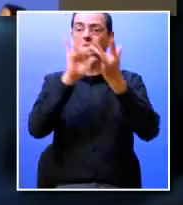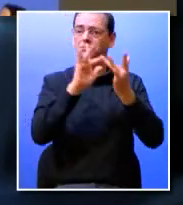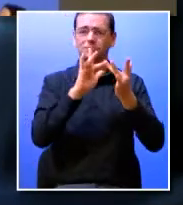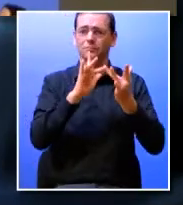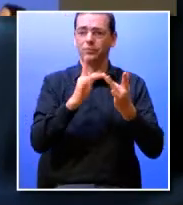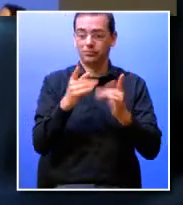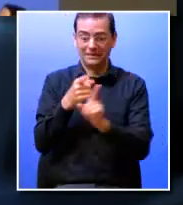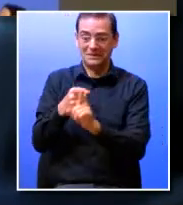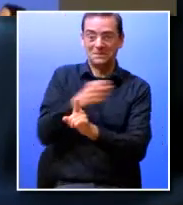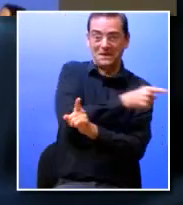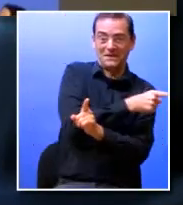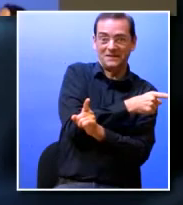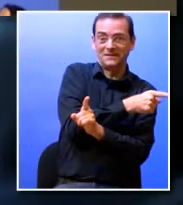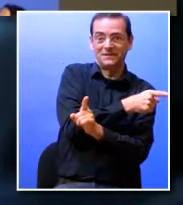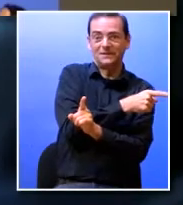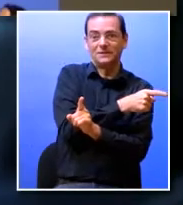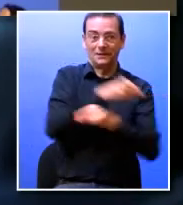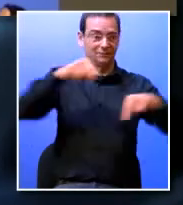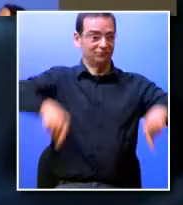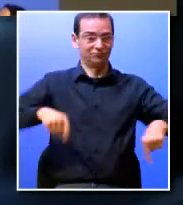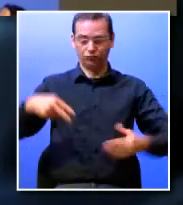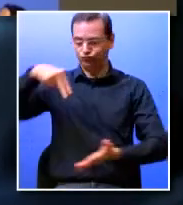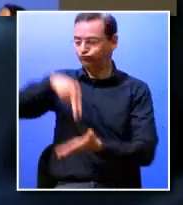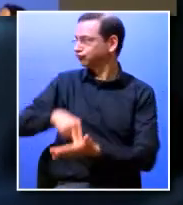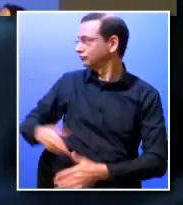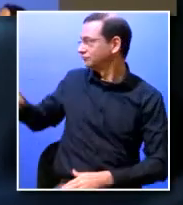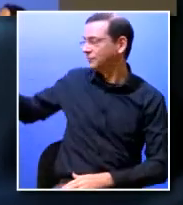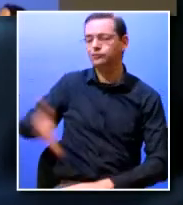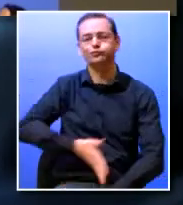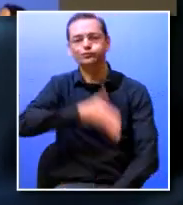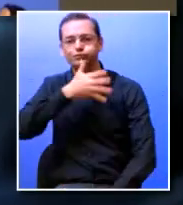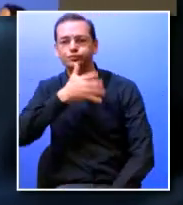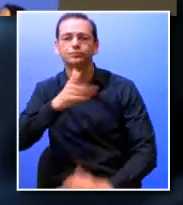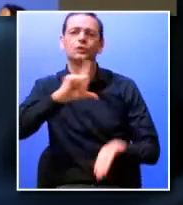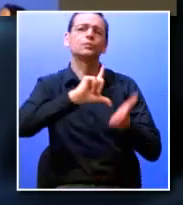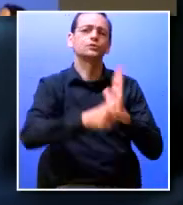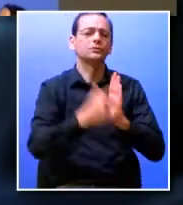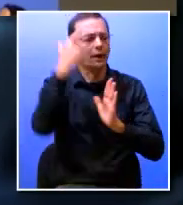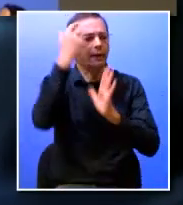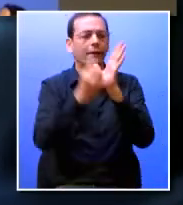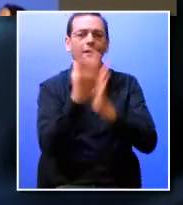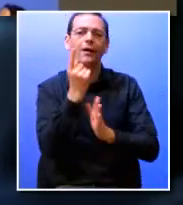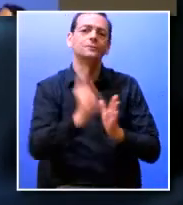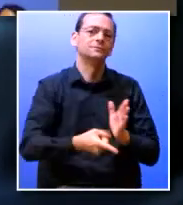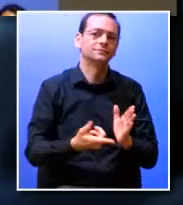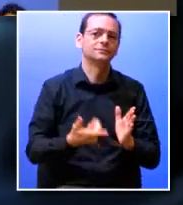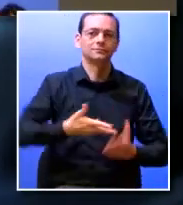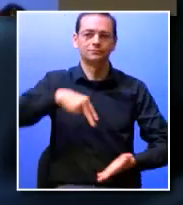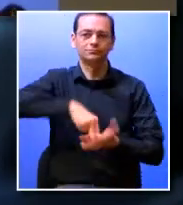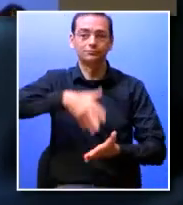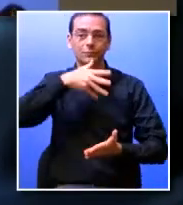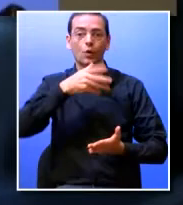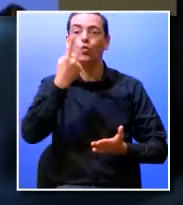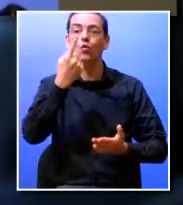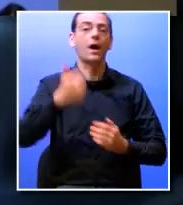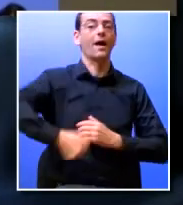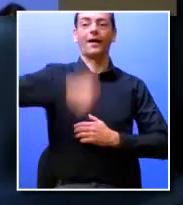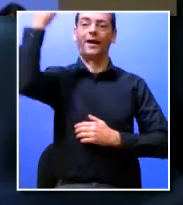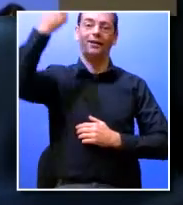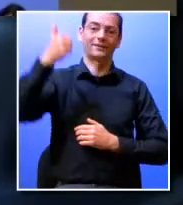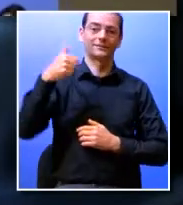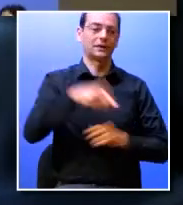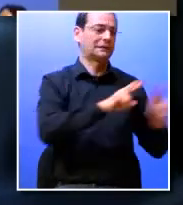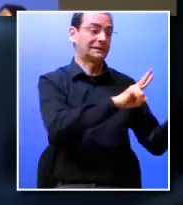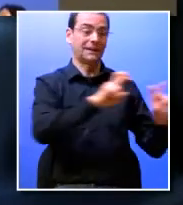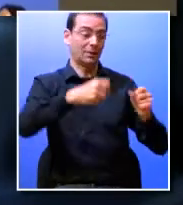aqui antes de começarem as aulas neste mesmo palco a fazerem a apresentação de um projeto há um projeto vencedor de cada um dos temas